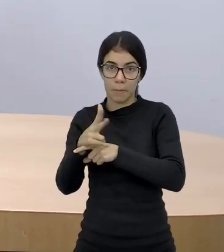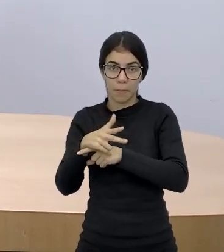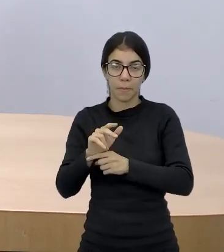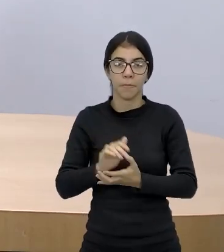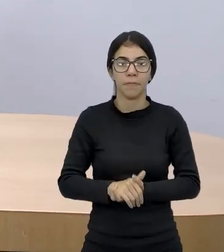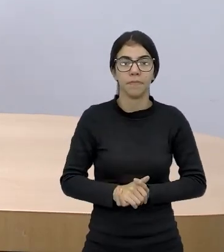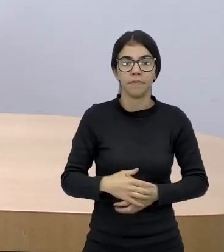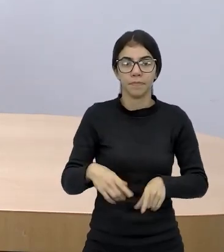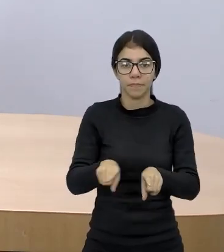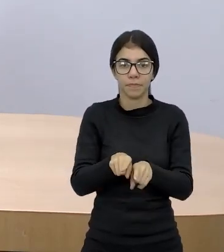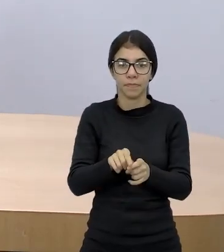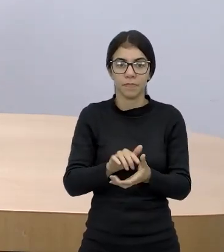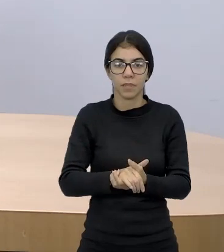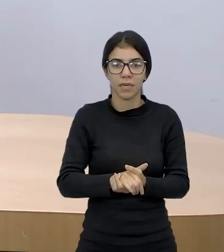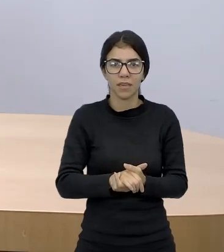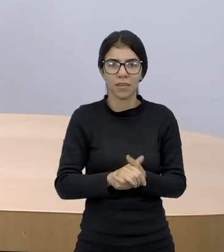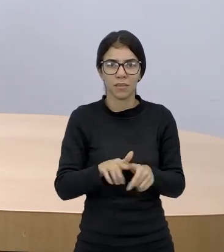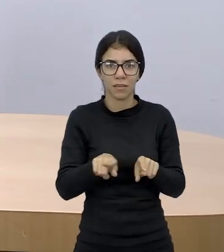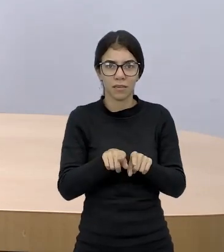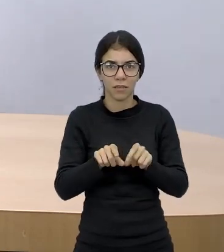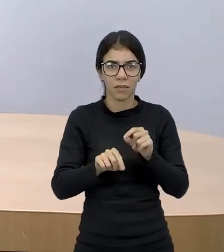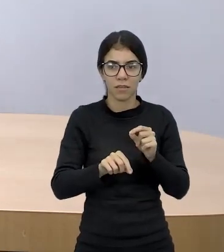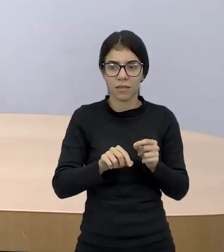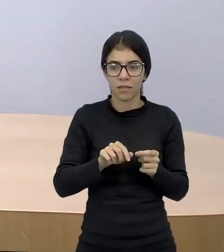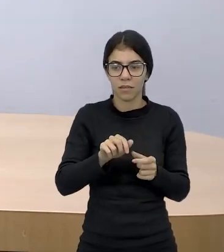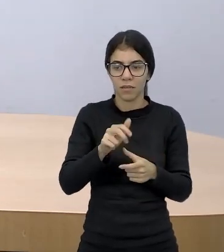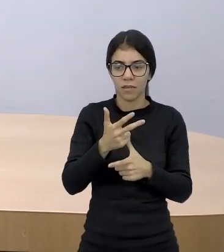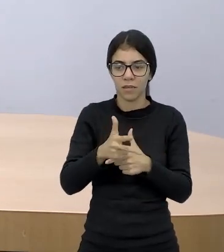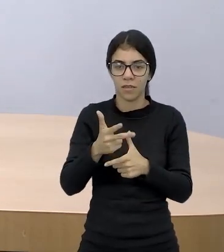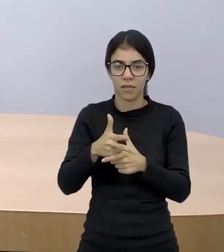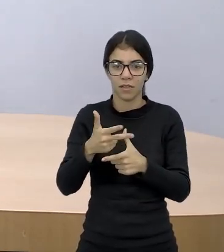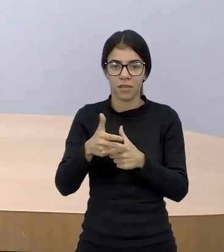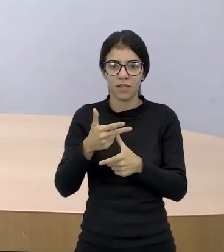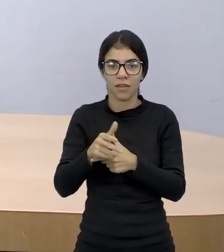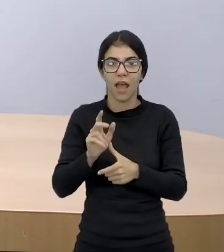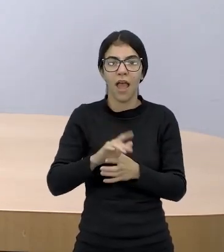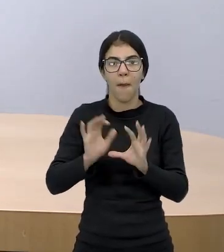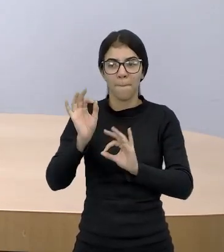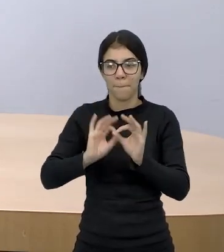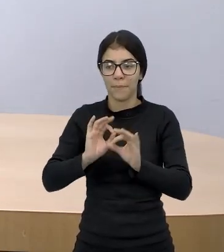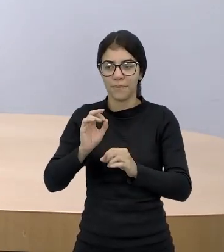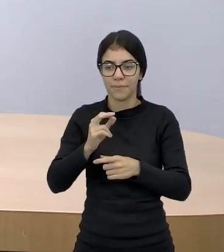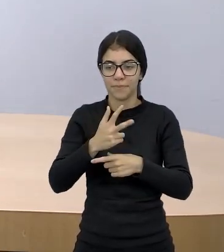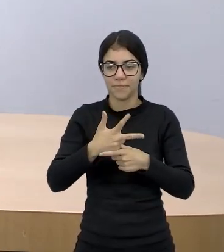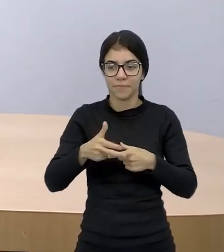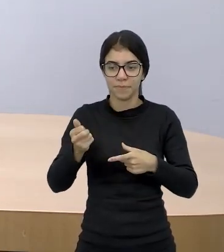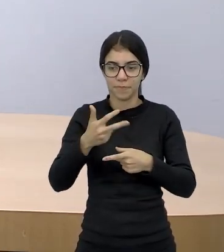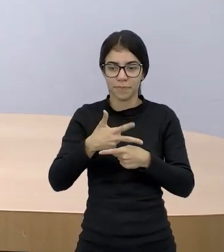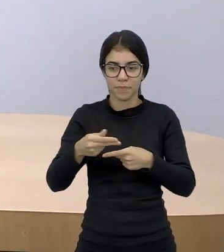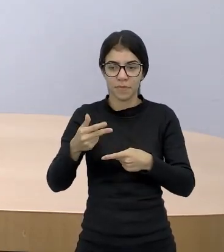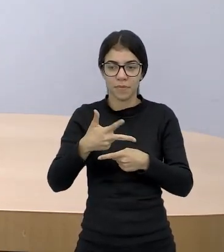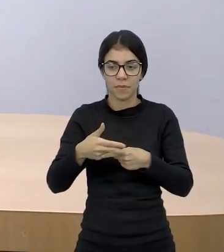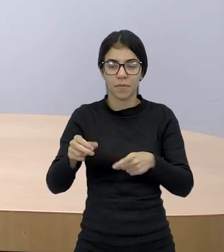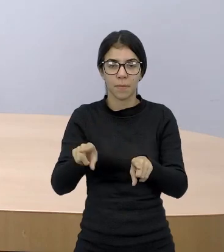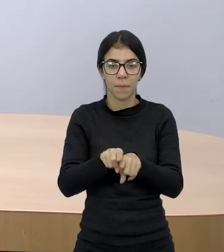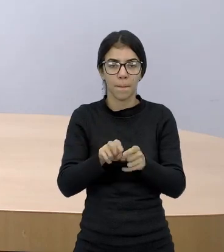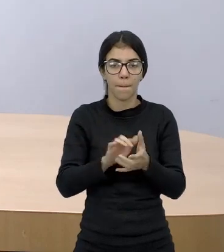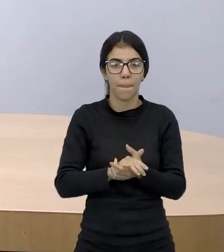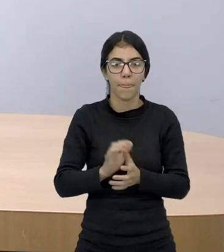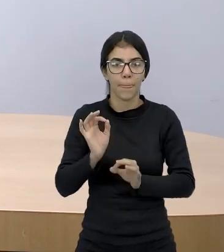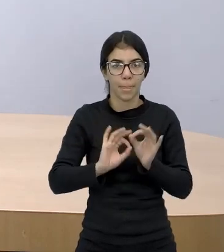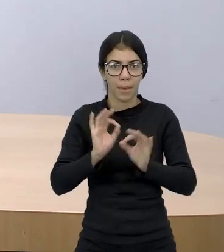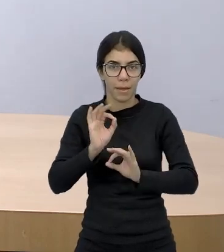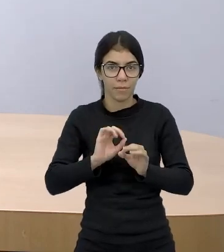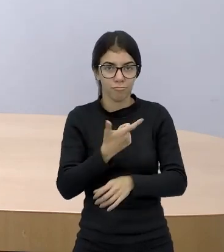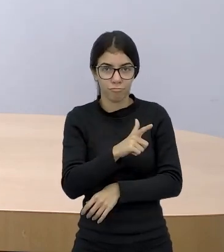Vanzolini e a Lita que tá sempre aqui, né? Fazendo os malabares dela, né? Pra essa aula acontecer, gente. É isso aí, sem produção, gente, não tem